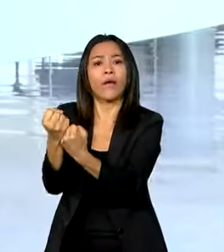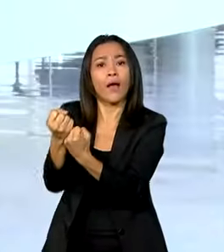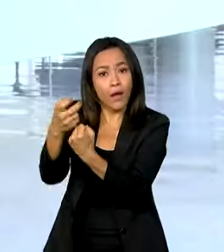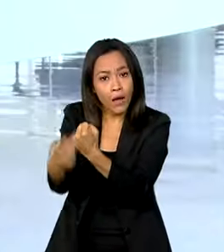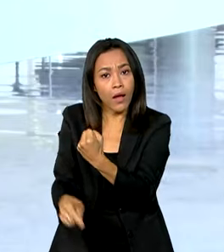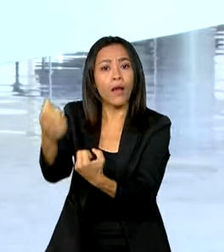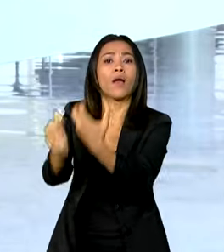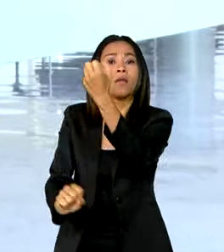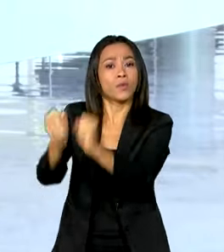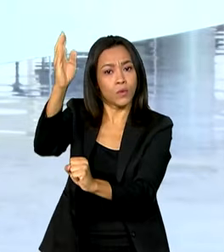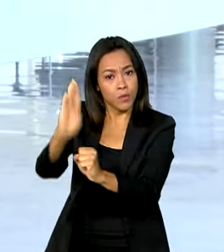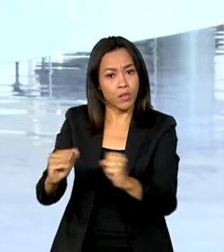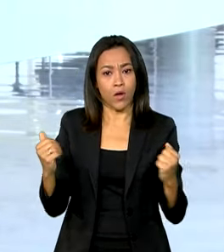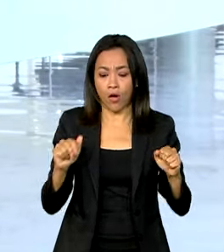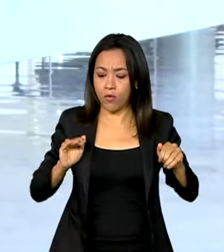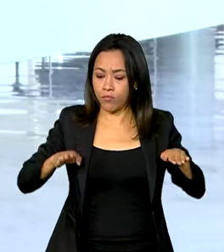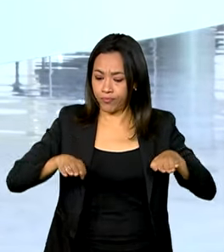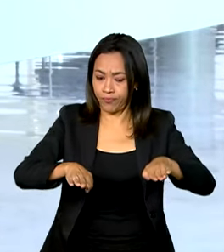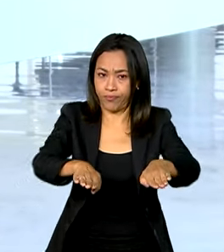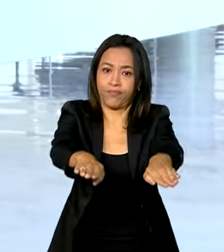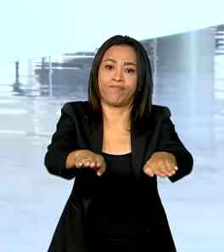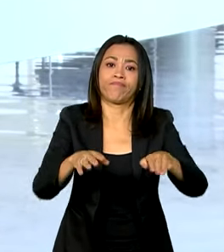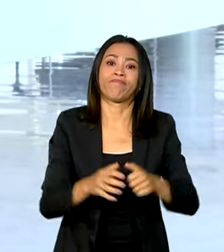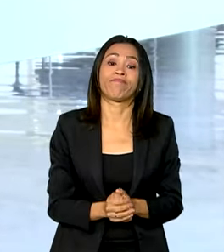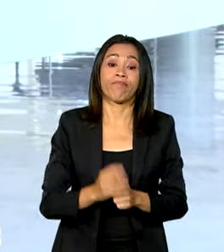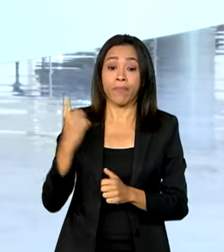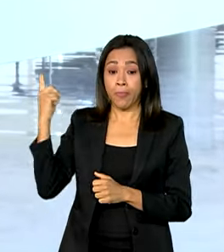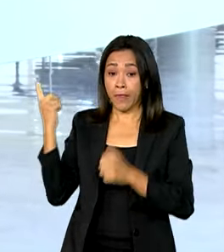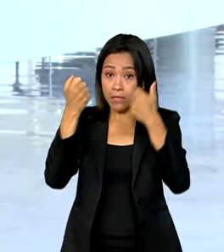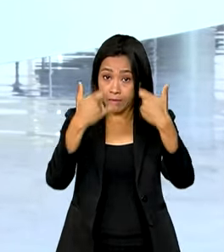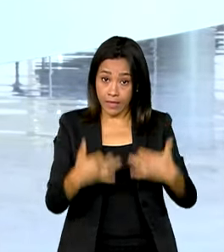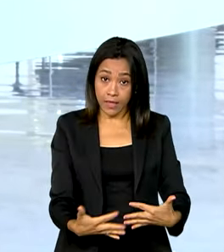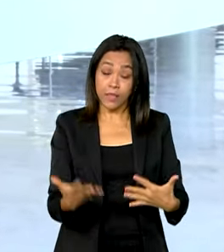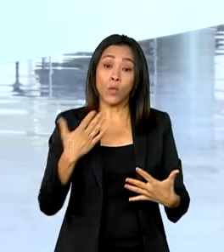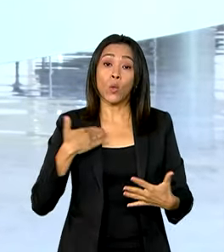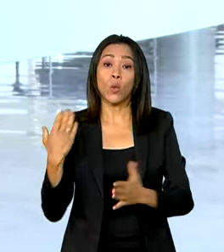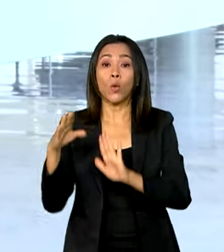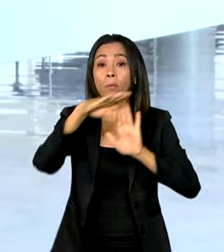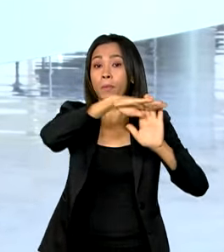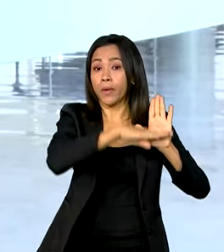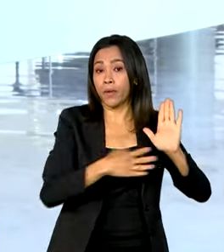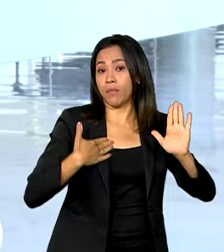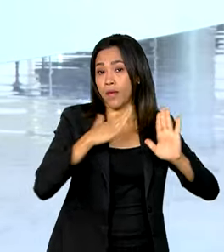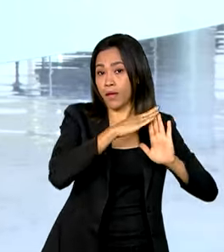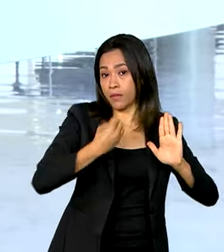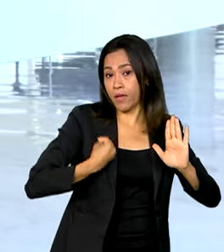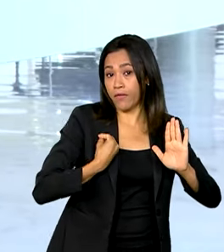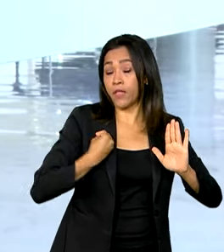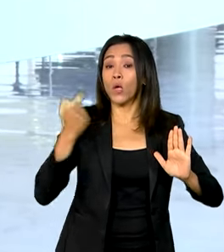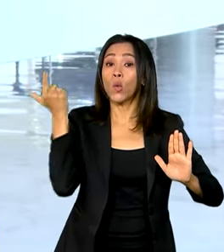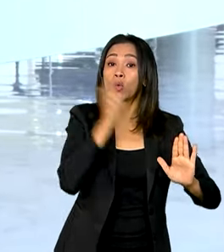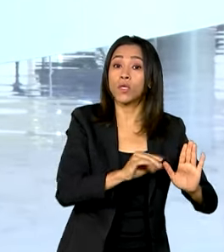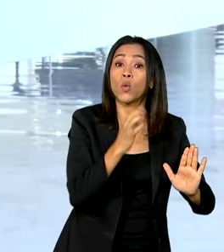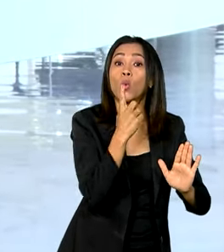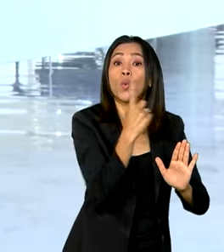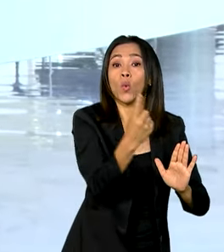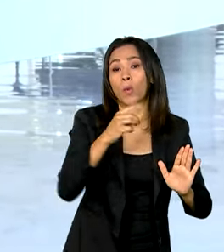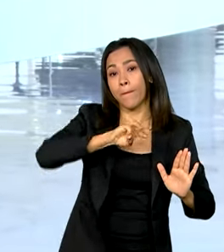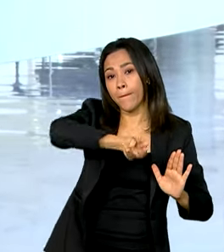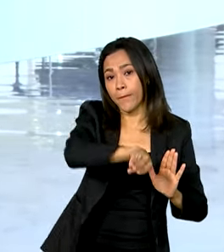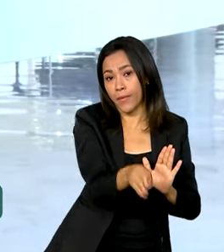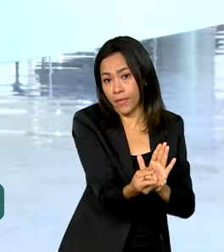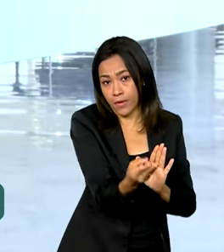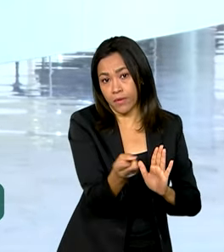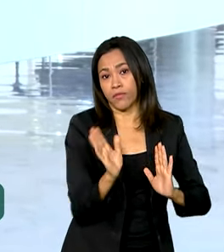nacional. O maior programa habitacional do país, o Minha Casa Minha Vida, ultrapassou a marca de 1 milhão de moradias